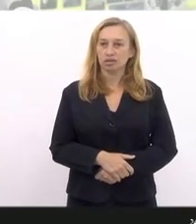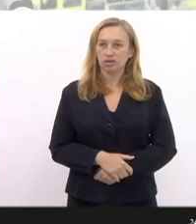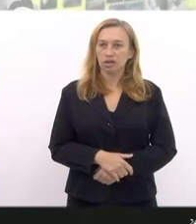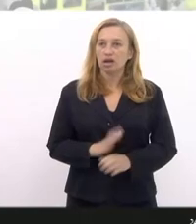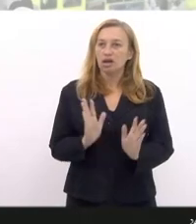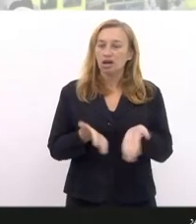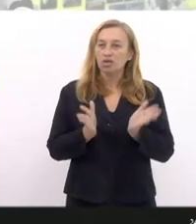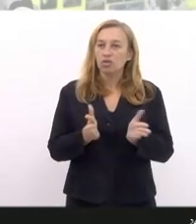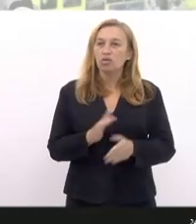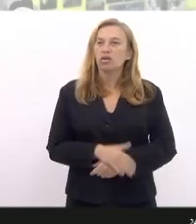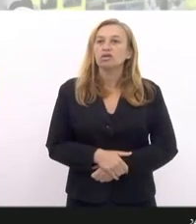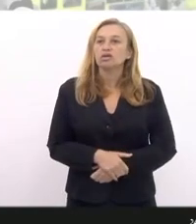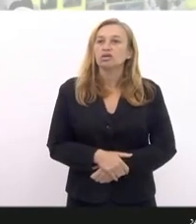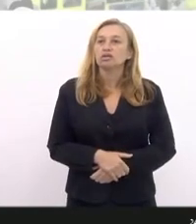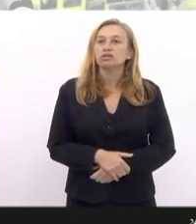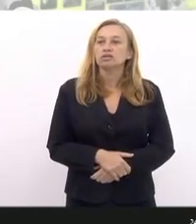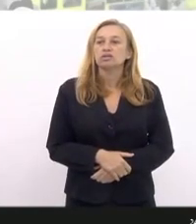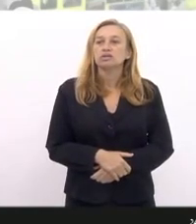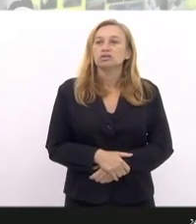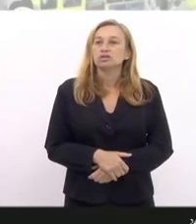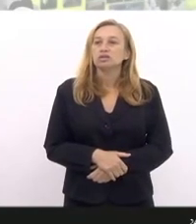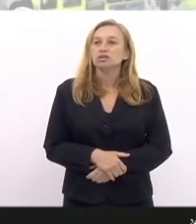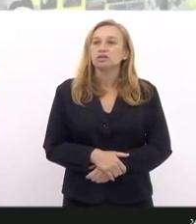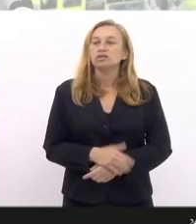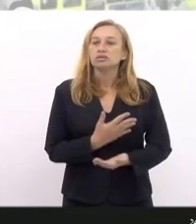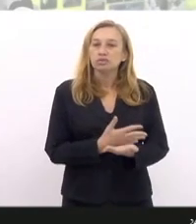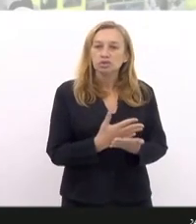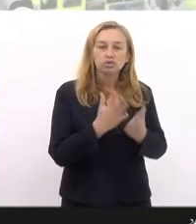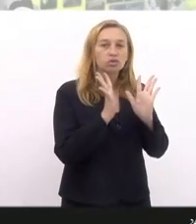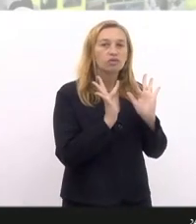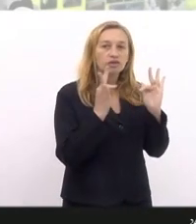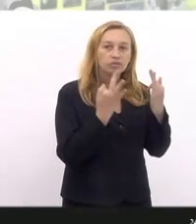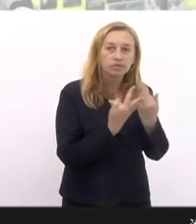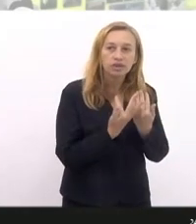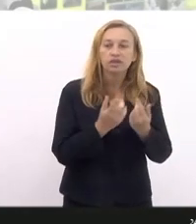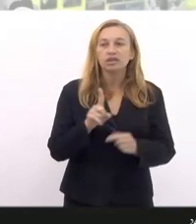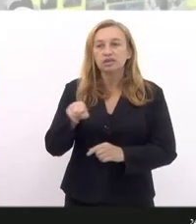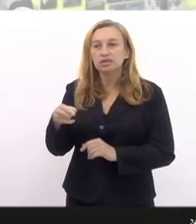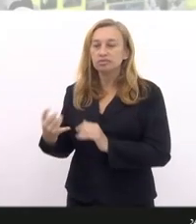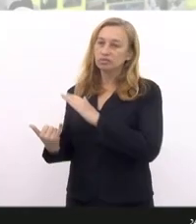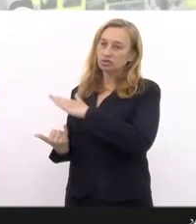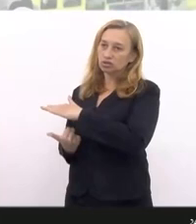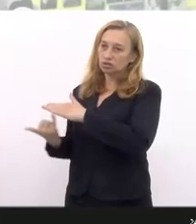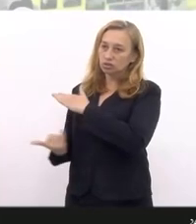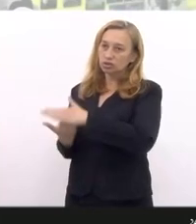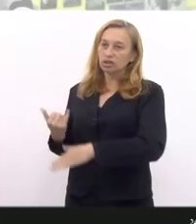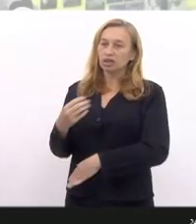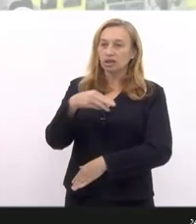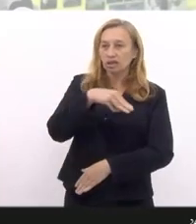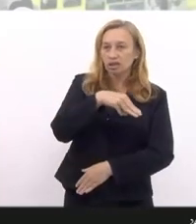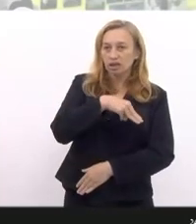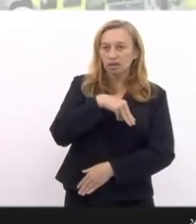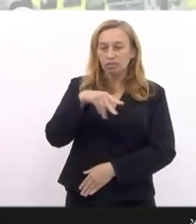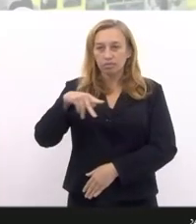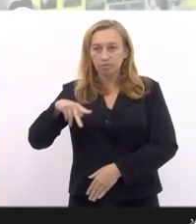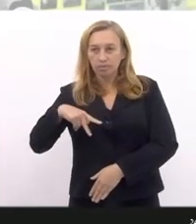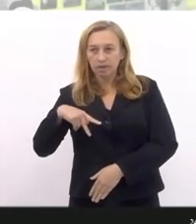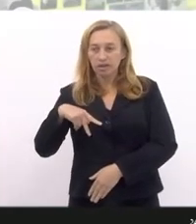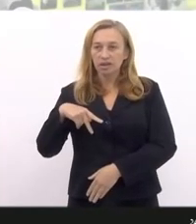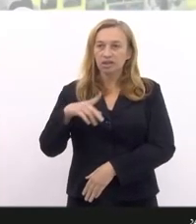Agora, como a gente está começando? A gente começou pelas famílias, depois ouvimos as instituições, o MP e a Defensoria.